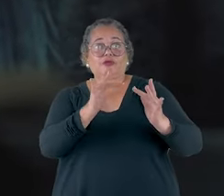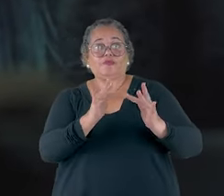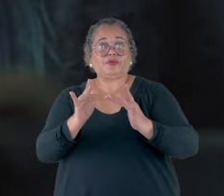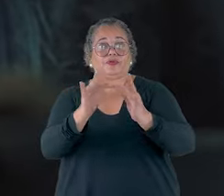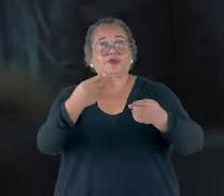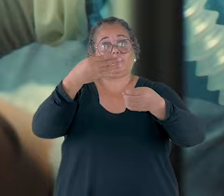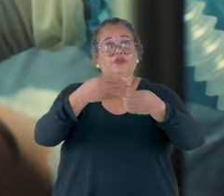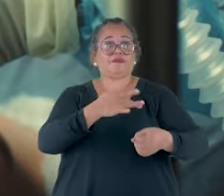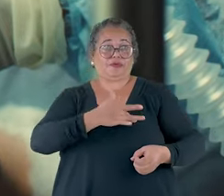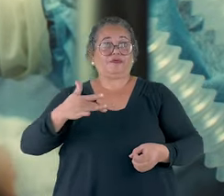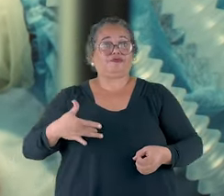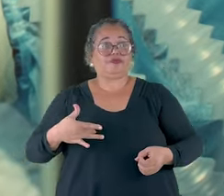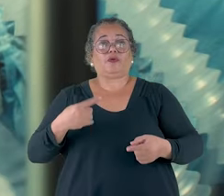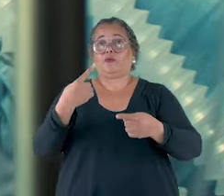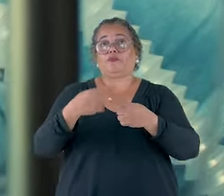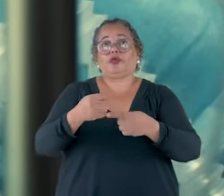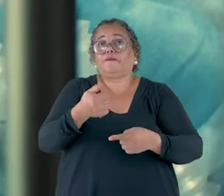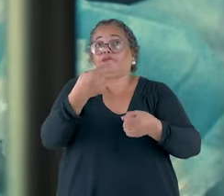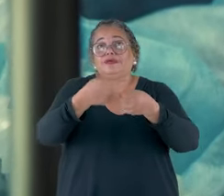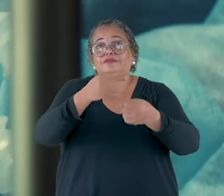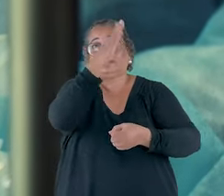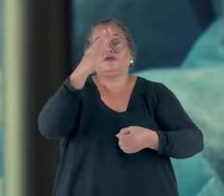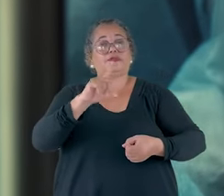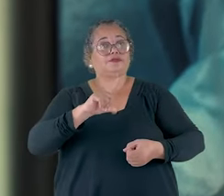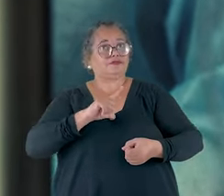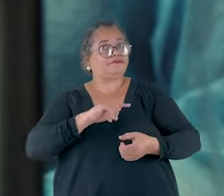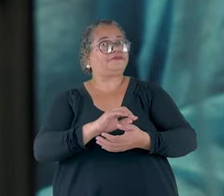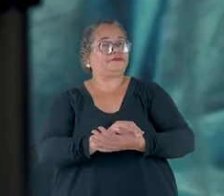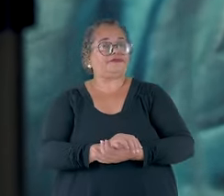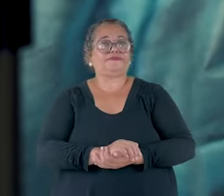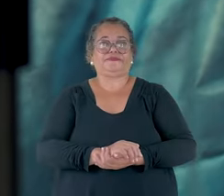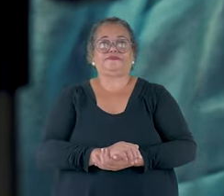Municipal de Saúde, algo que poucas cidades oferecem no país.